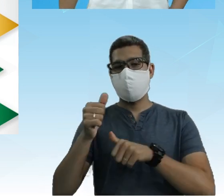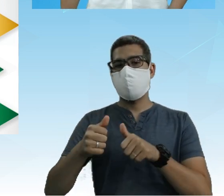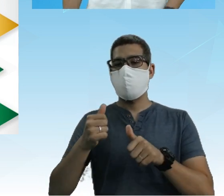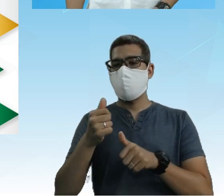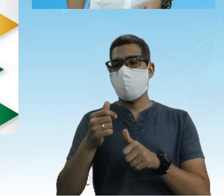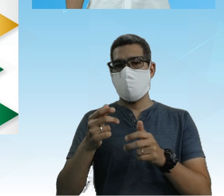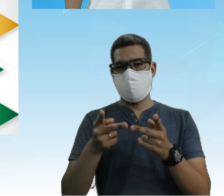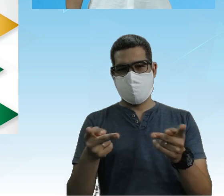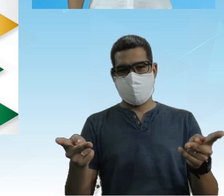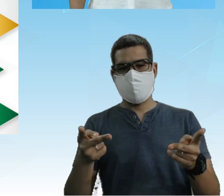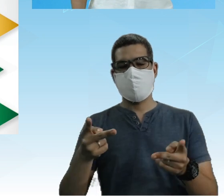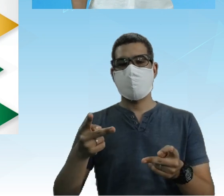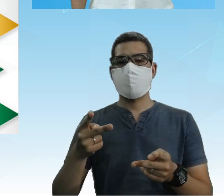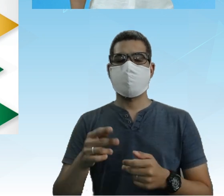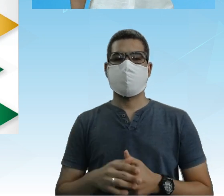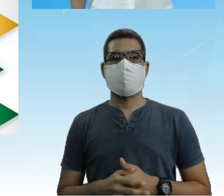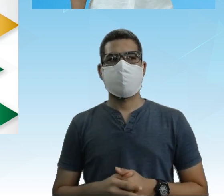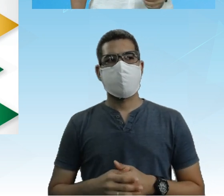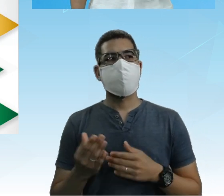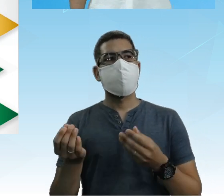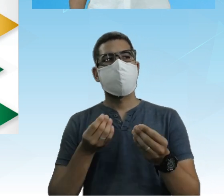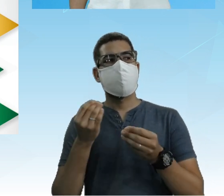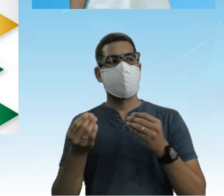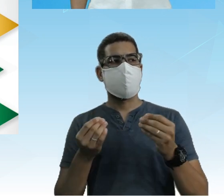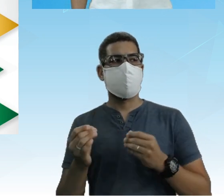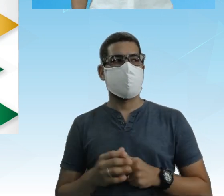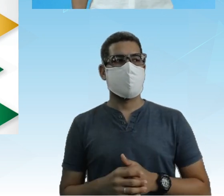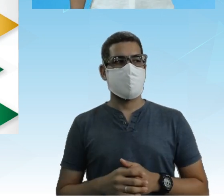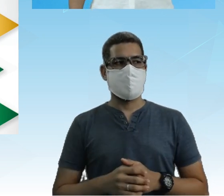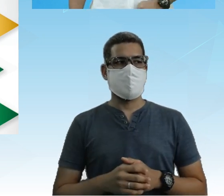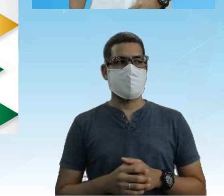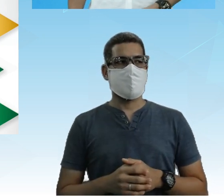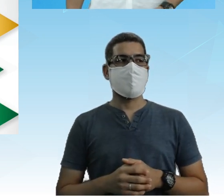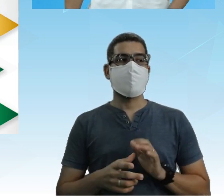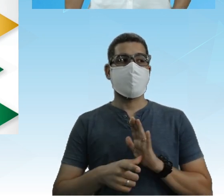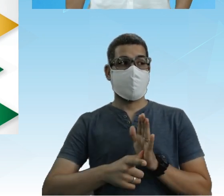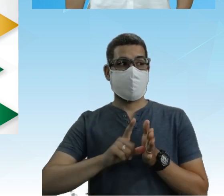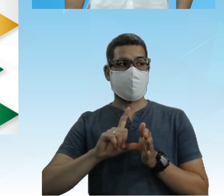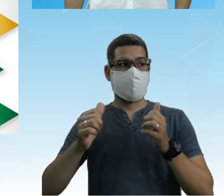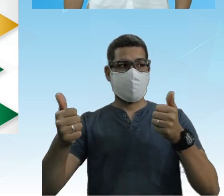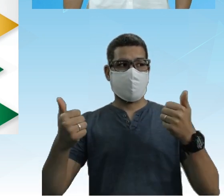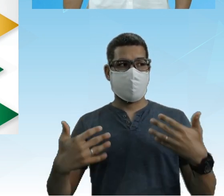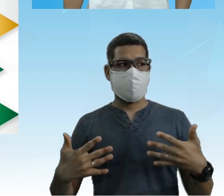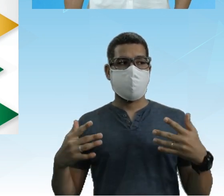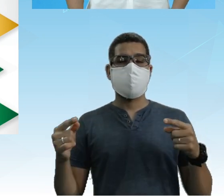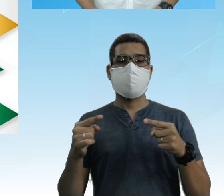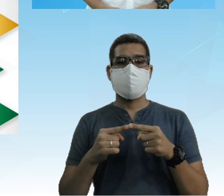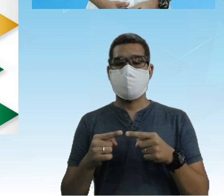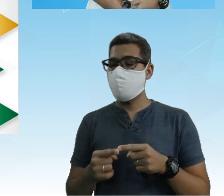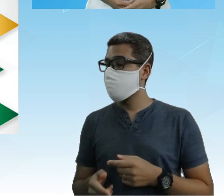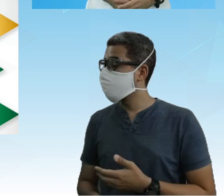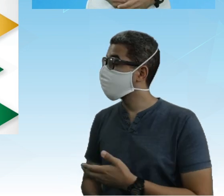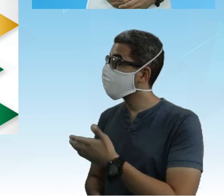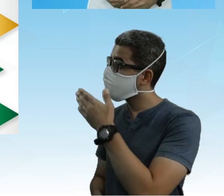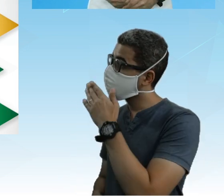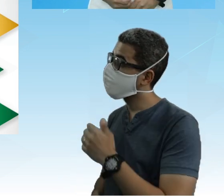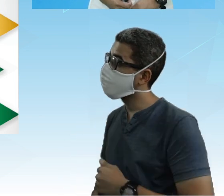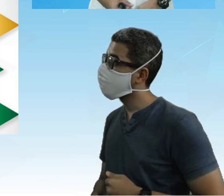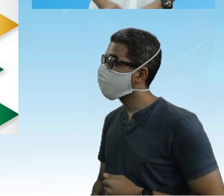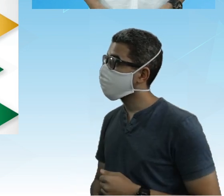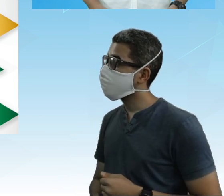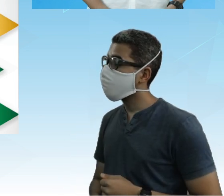polígono, tá bom? Como é que a gente faz isso na prática? Vou te mostrar Mas antes disso eu tenho que te apresentar O jogo da